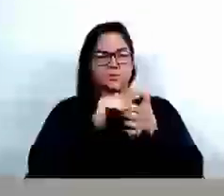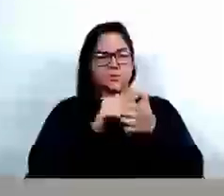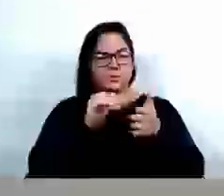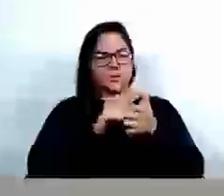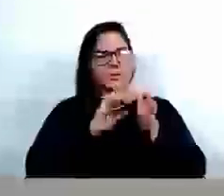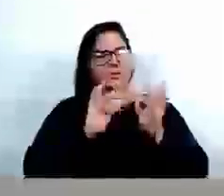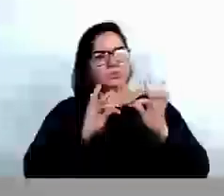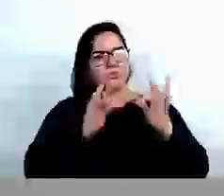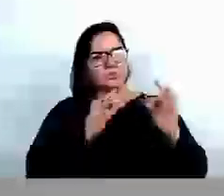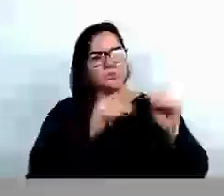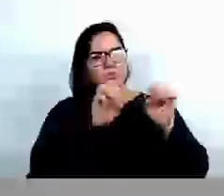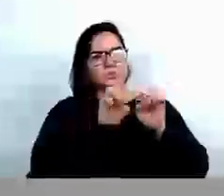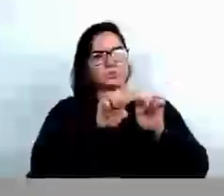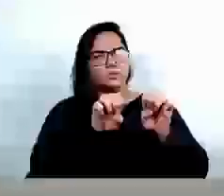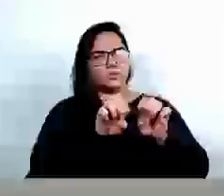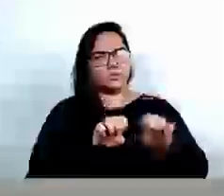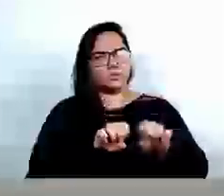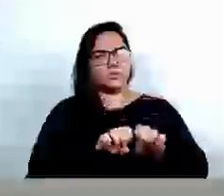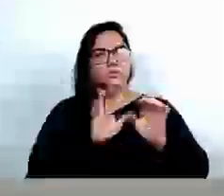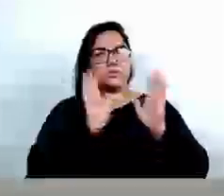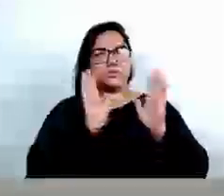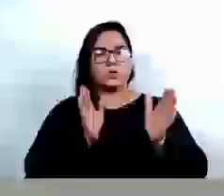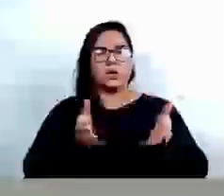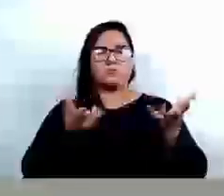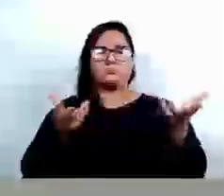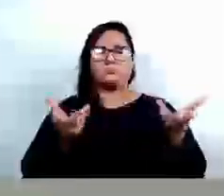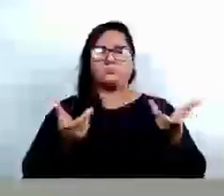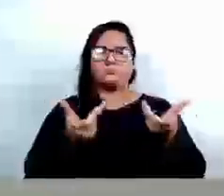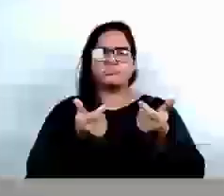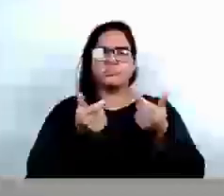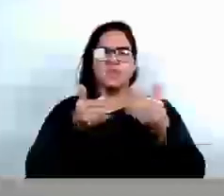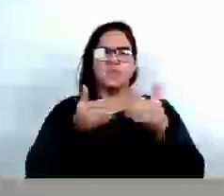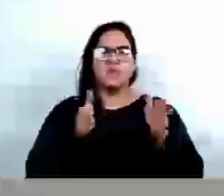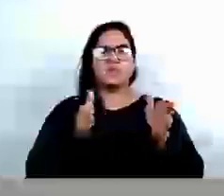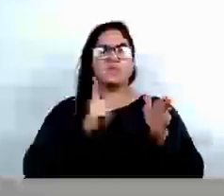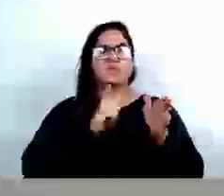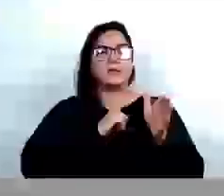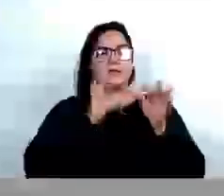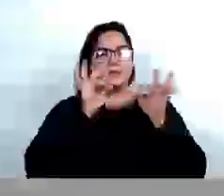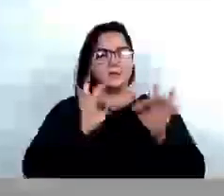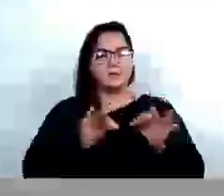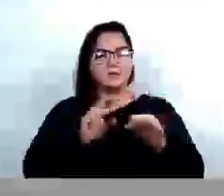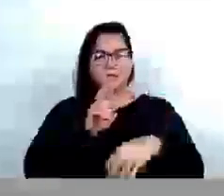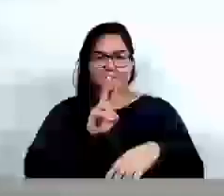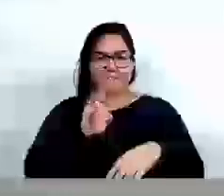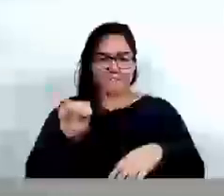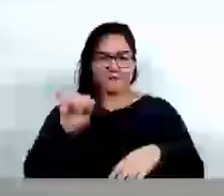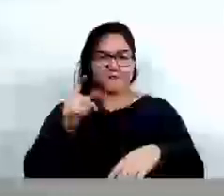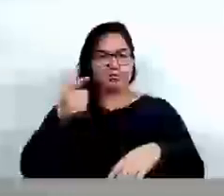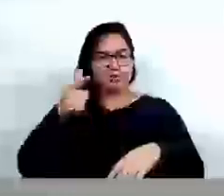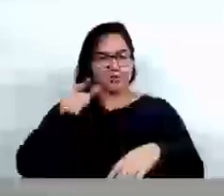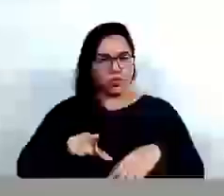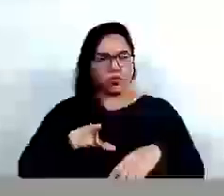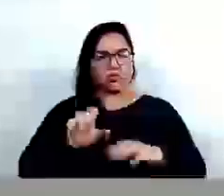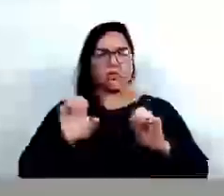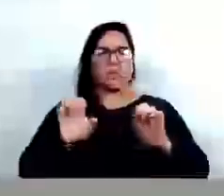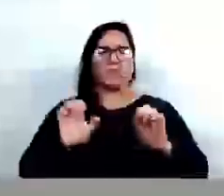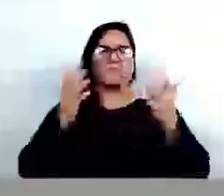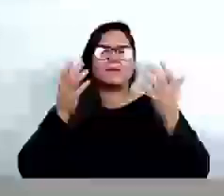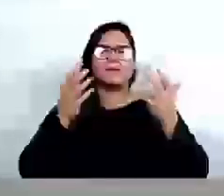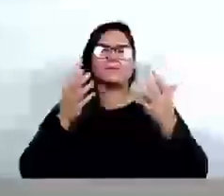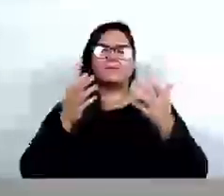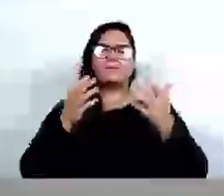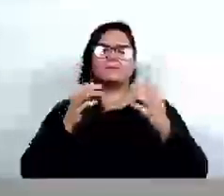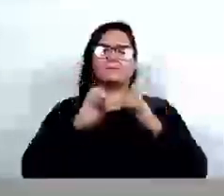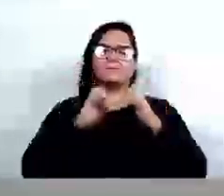estrutura foi uma bela de uma abertura. E tenho certeza que o GBIG será, mais uma vez, um evento emblemático para as